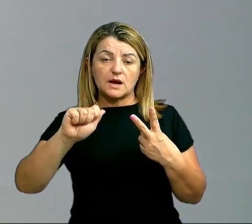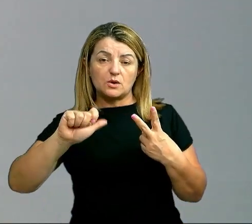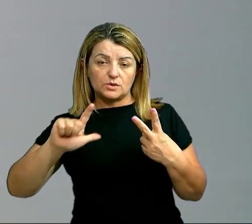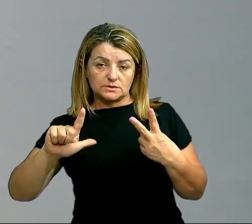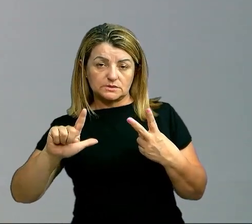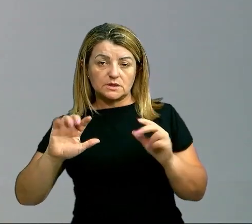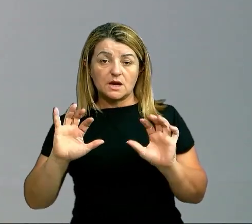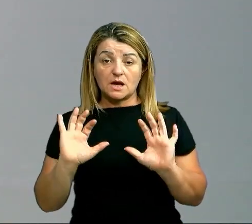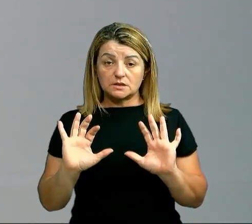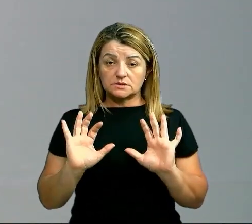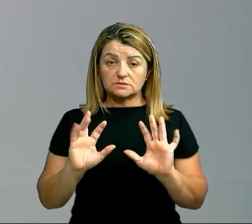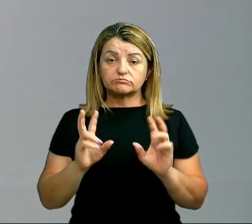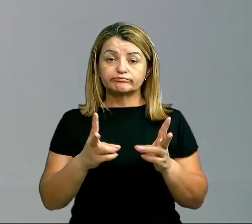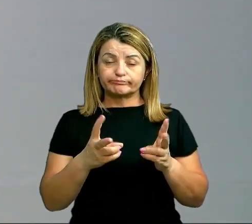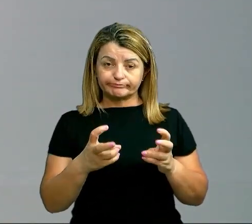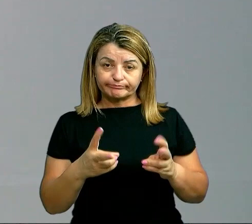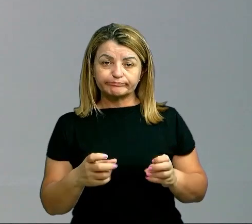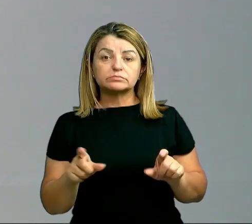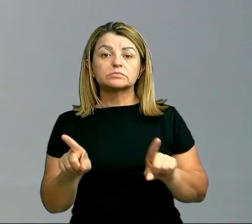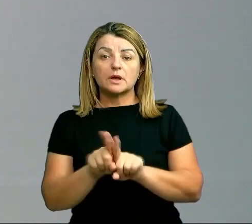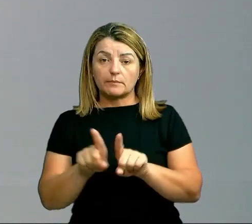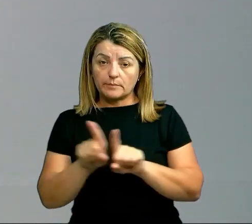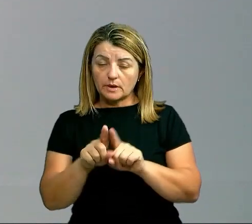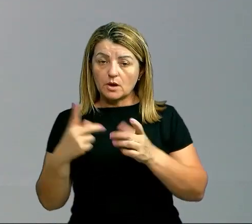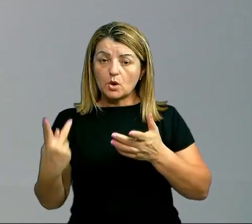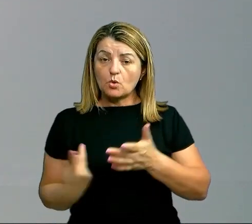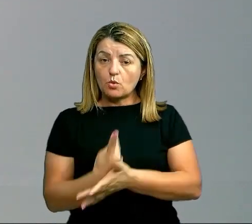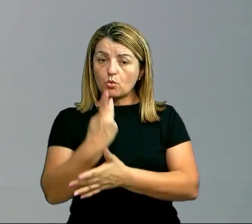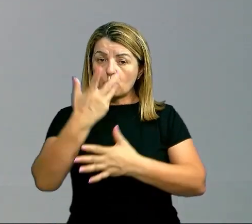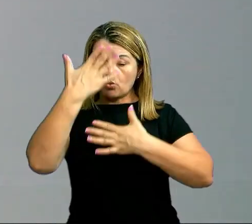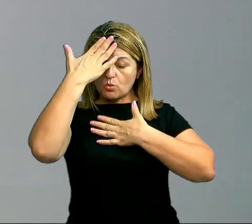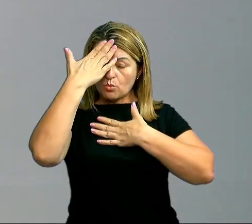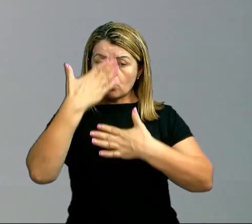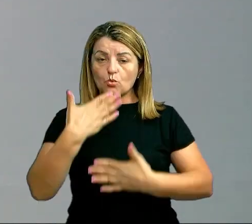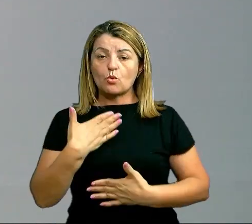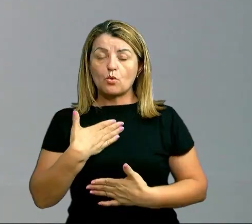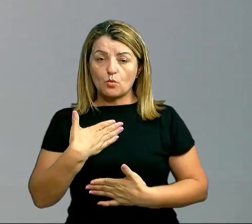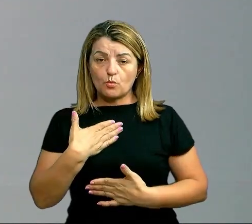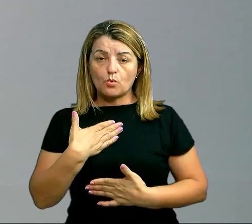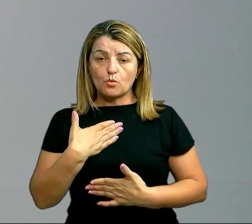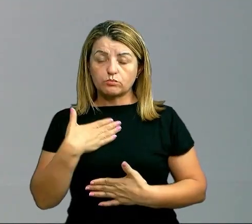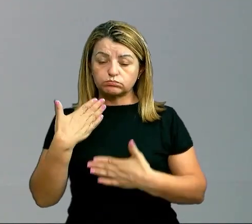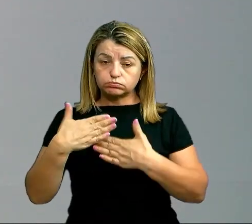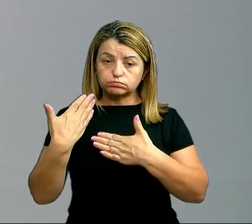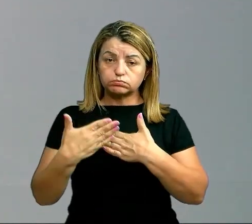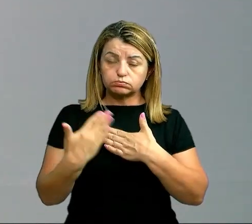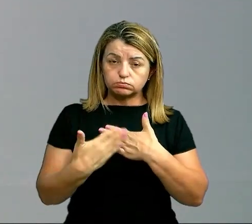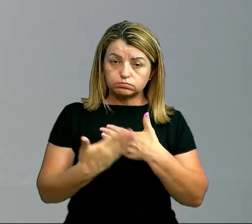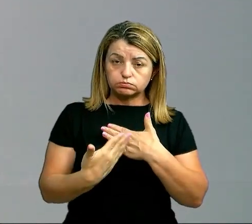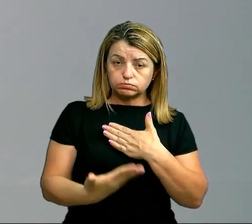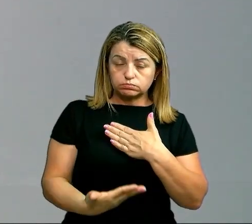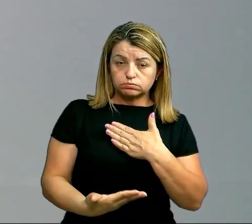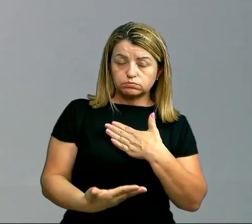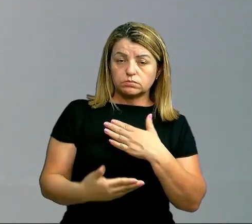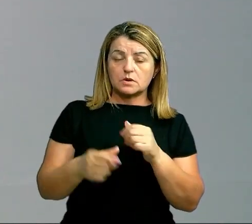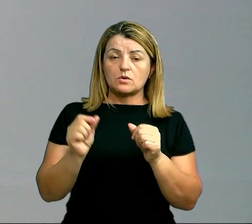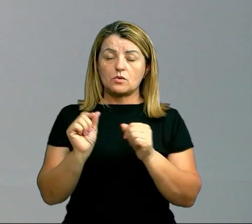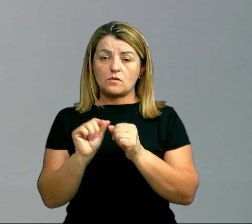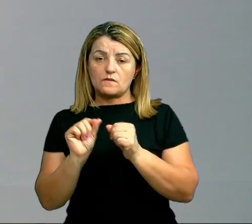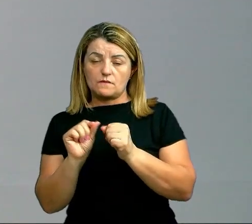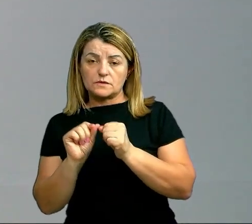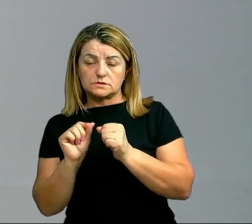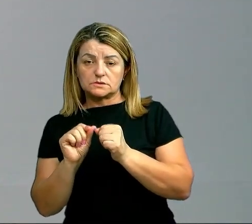pode observar que isso também acontece com o nosso corpo. A partir do momento que você está fazendo